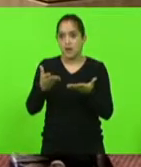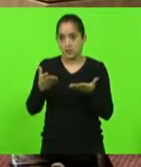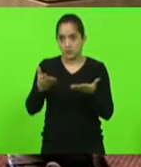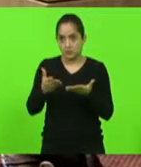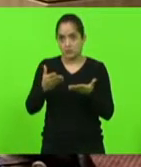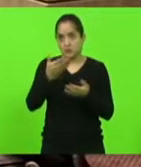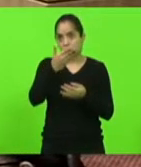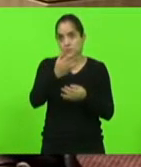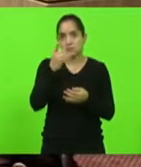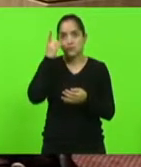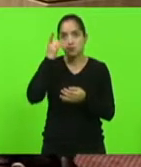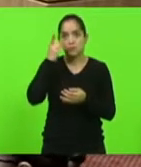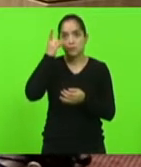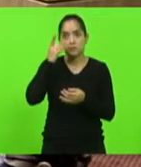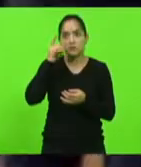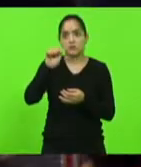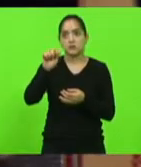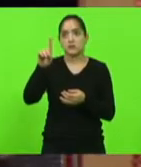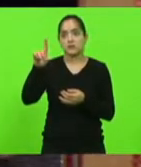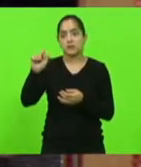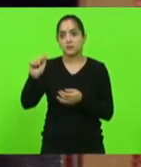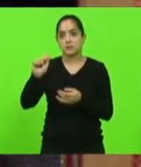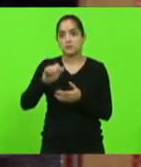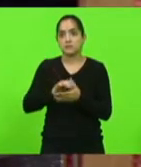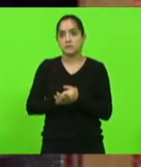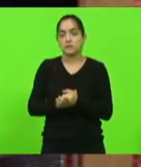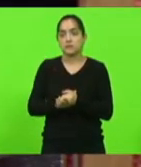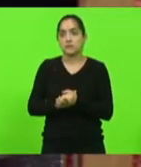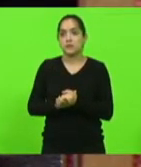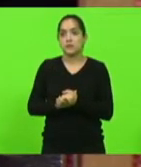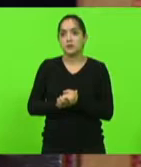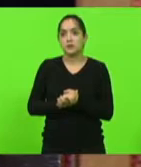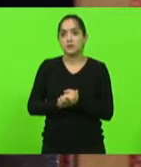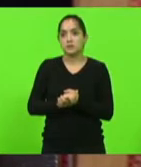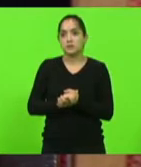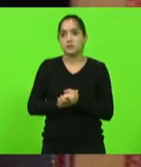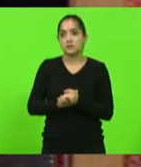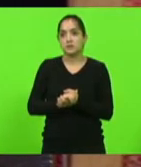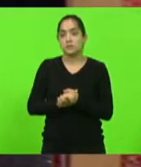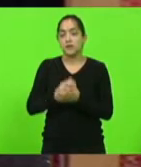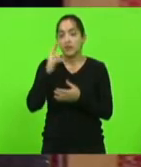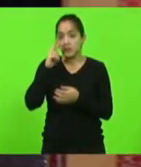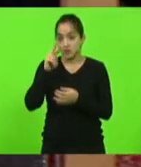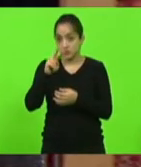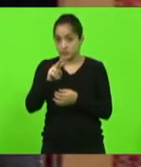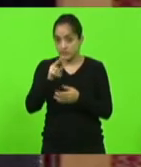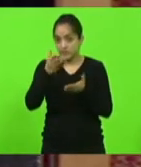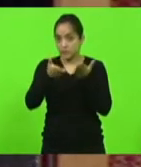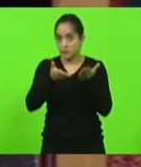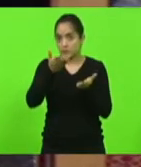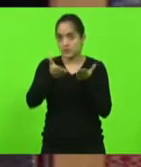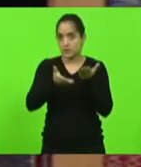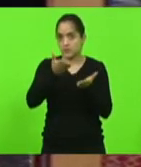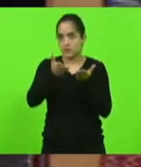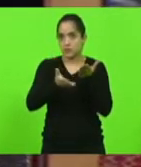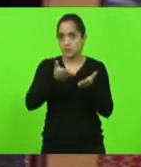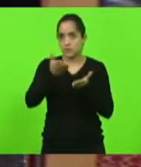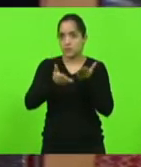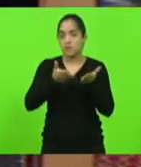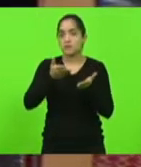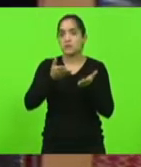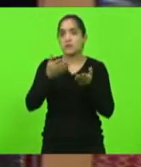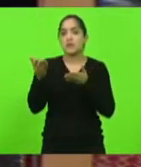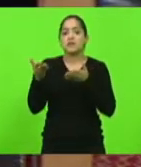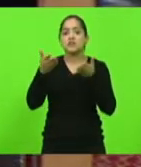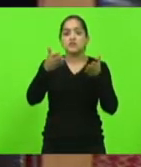de Luca. Olha, senhor presidente, a gente vê nos atendimentos chegarem pessoas